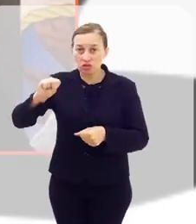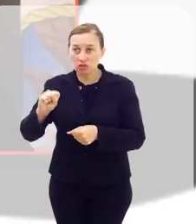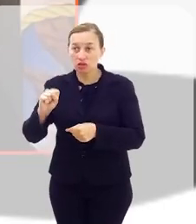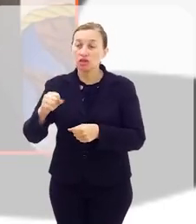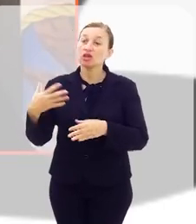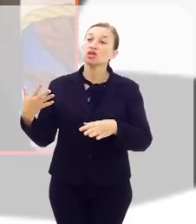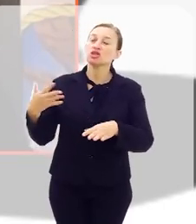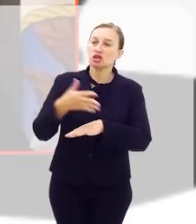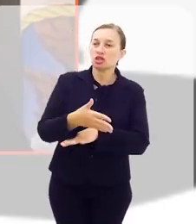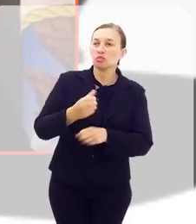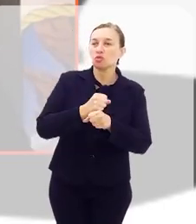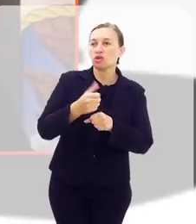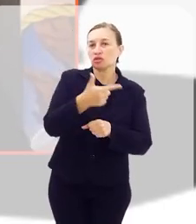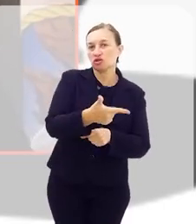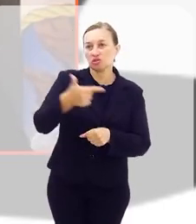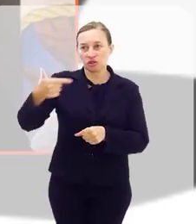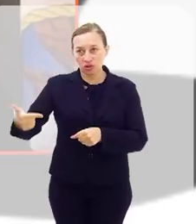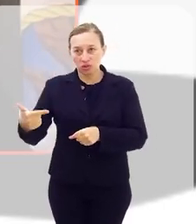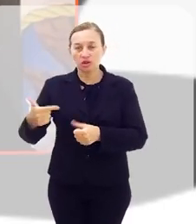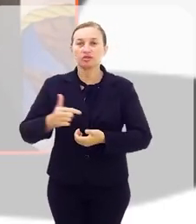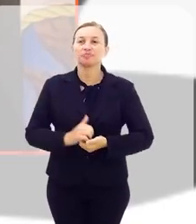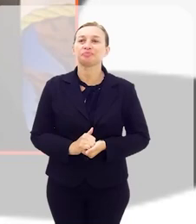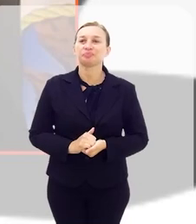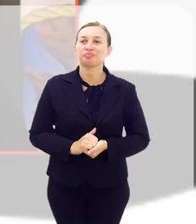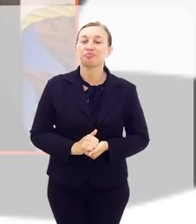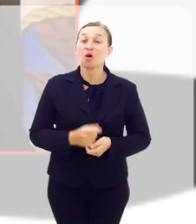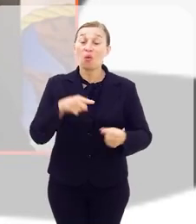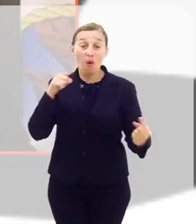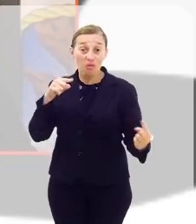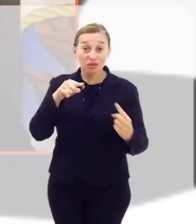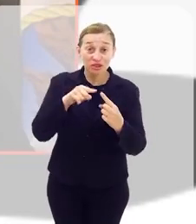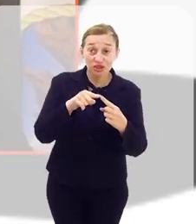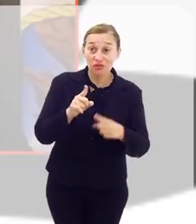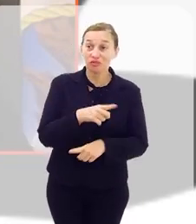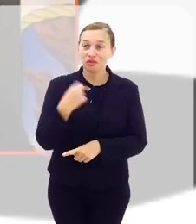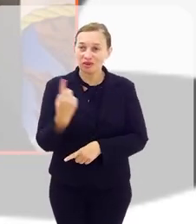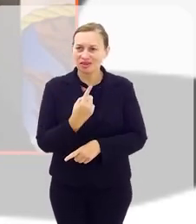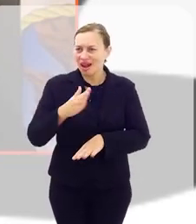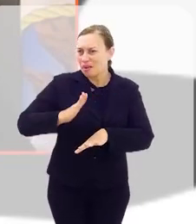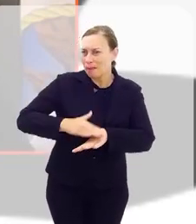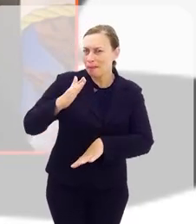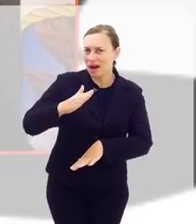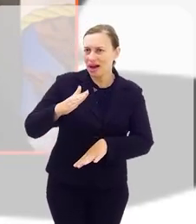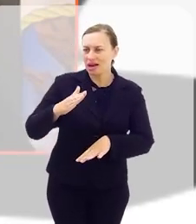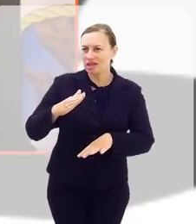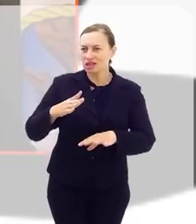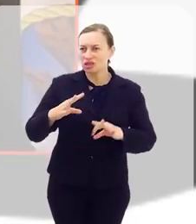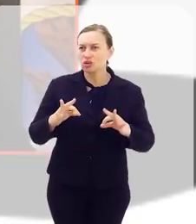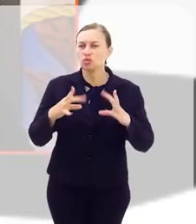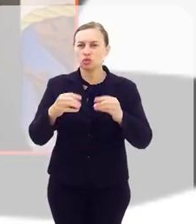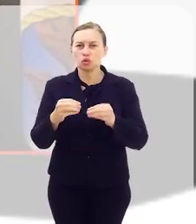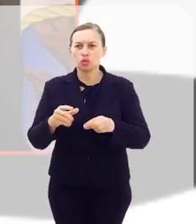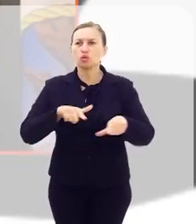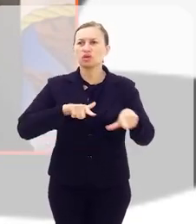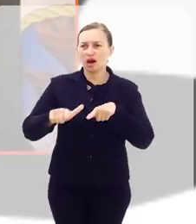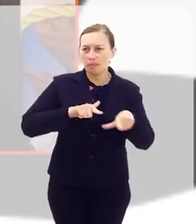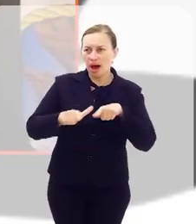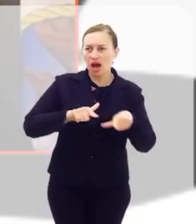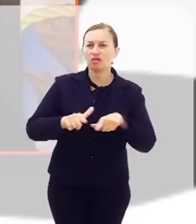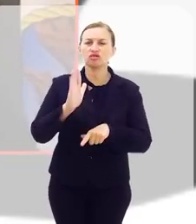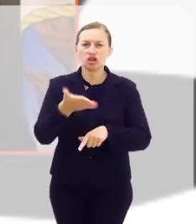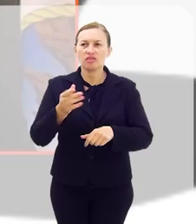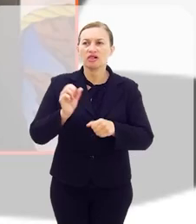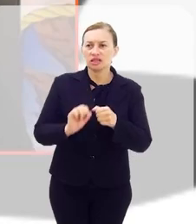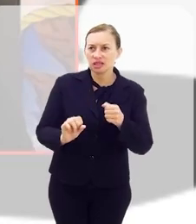viemos em 2022 para a reeleição. O nosso objetivo era muito mais diante de todo o trabalho que nós já